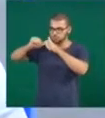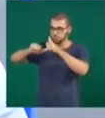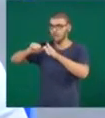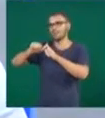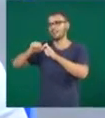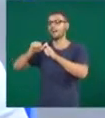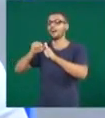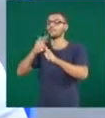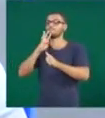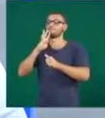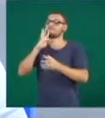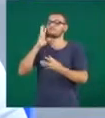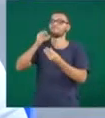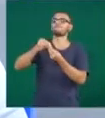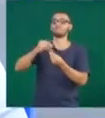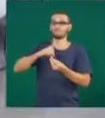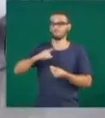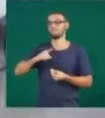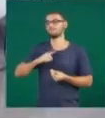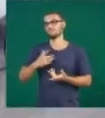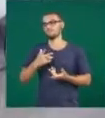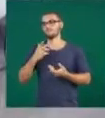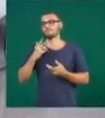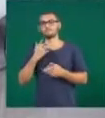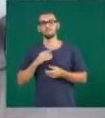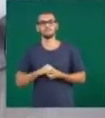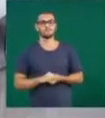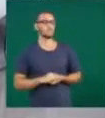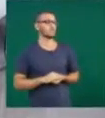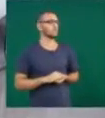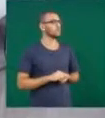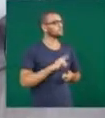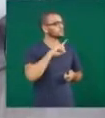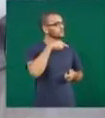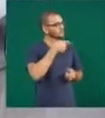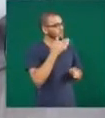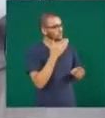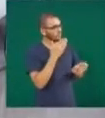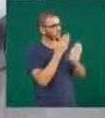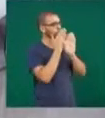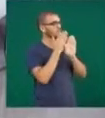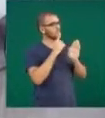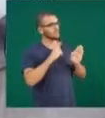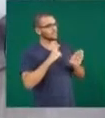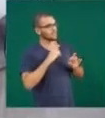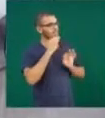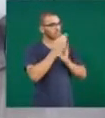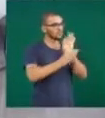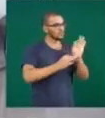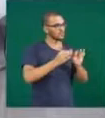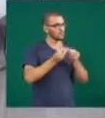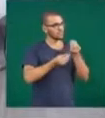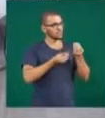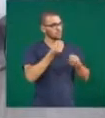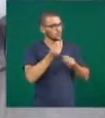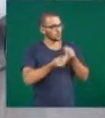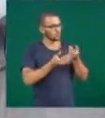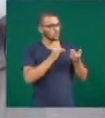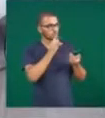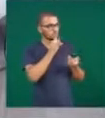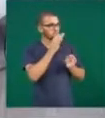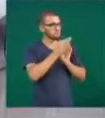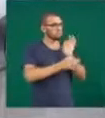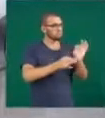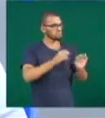confirmar essa doença. Após, então, receber o diagnóstico, existe tratamento? Quais são as formas de